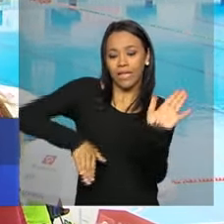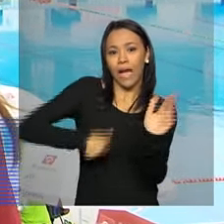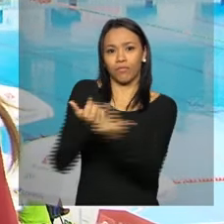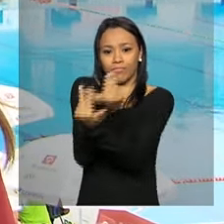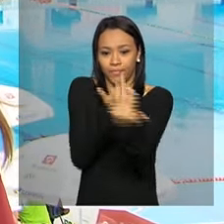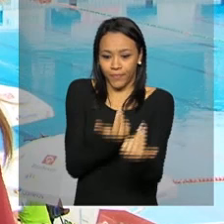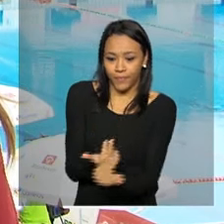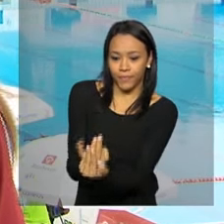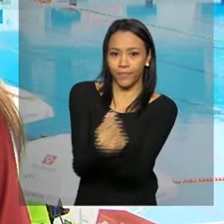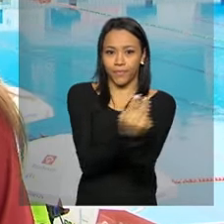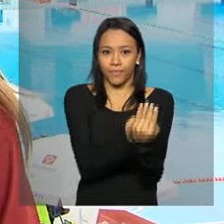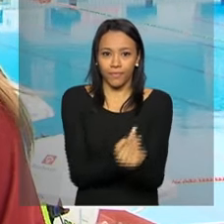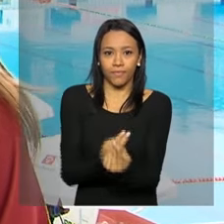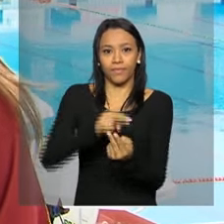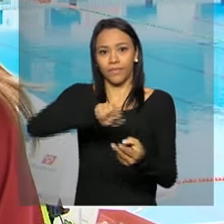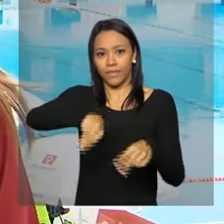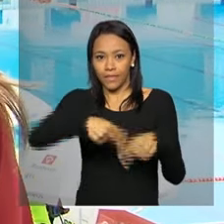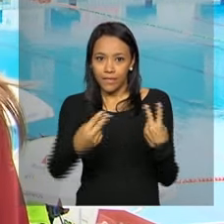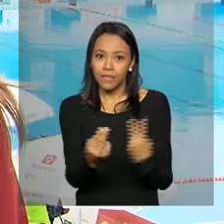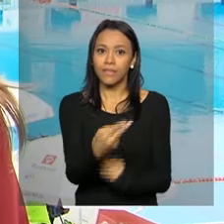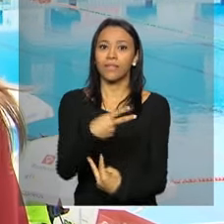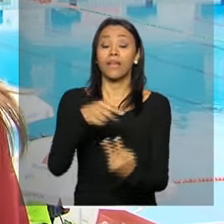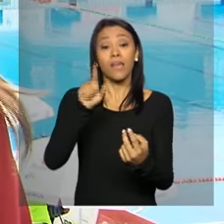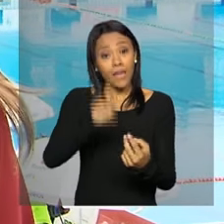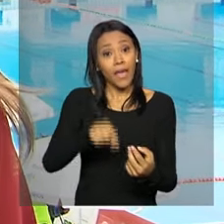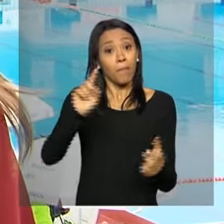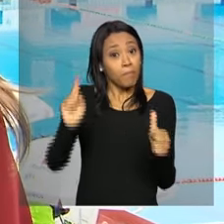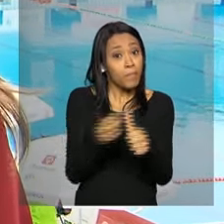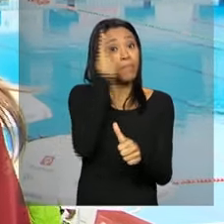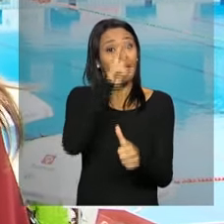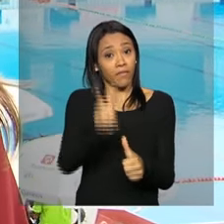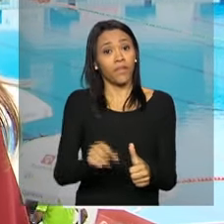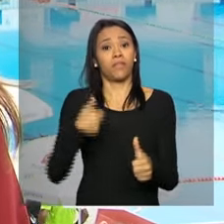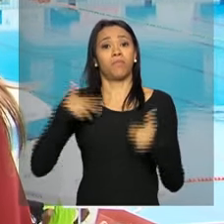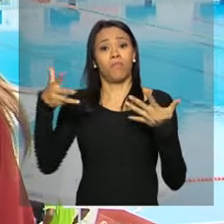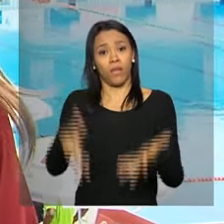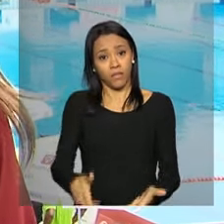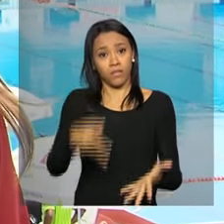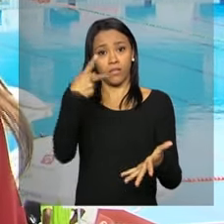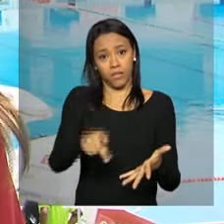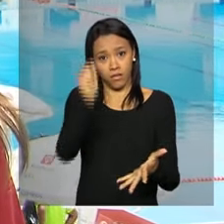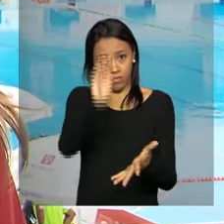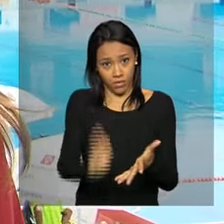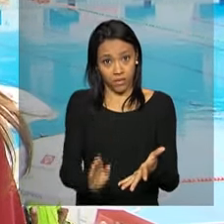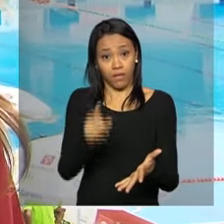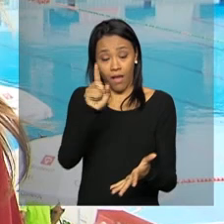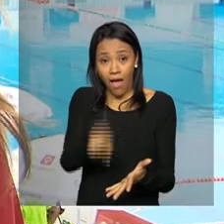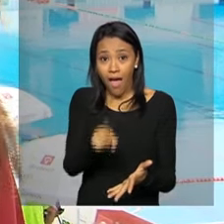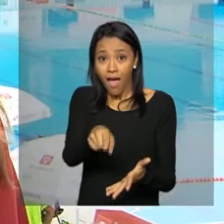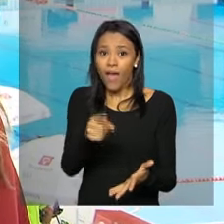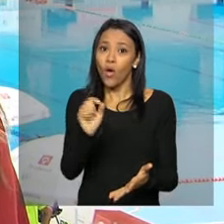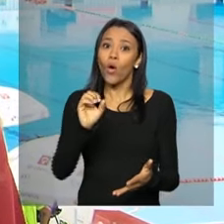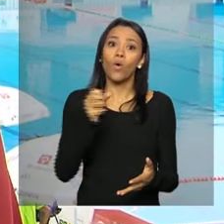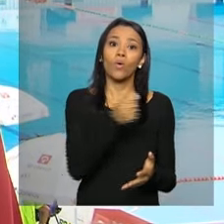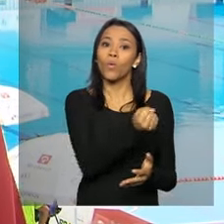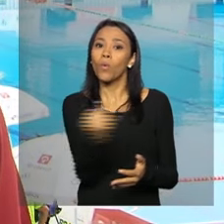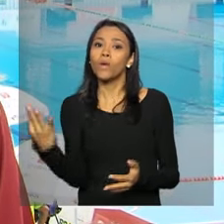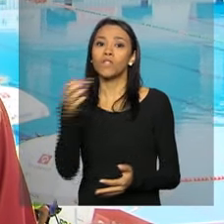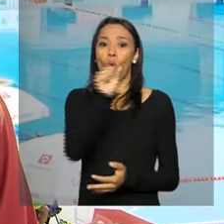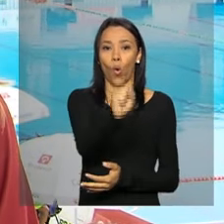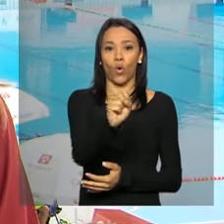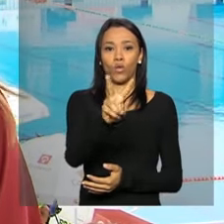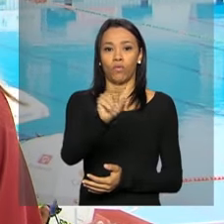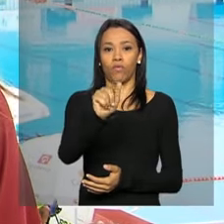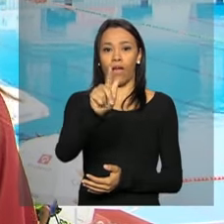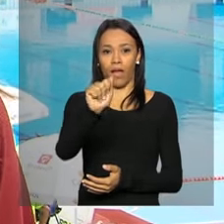primeira vez que a seleção brasileira participa de uma disputa olímpica nas provas de equipe. Afinal, são apenas oito vagas na competição. O Brasil